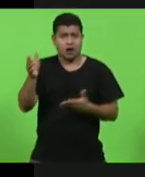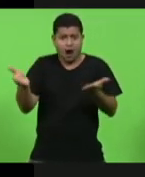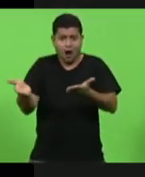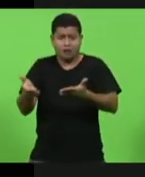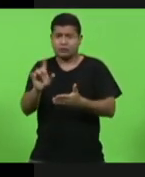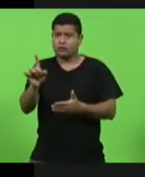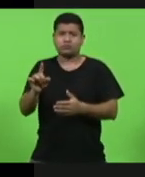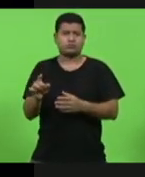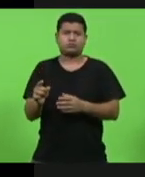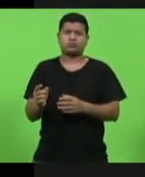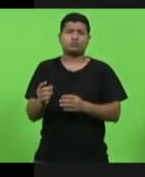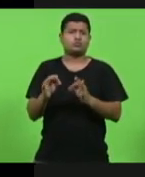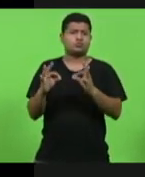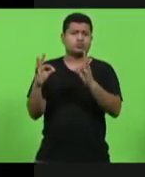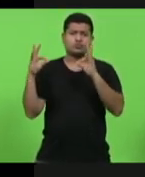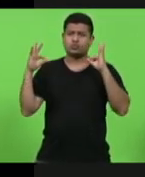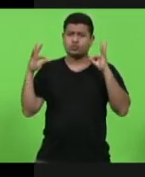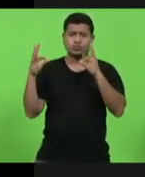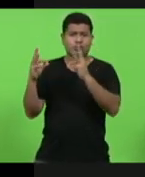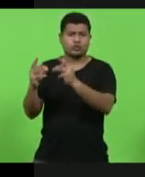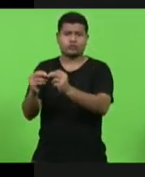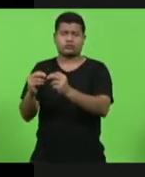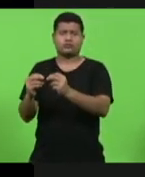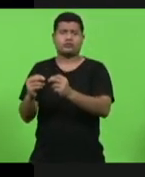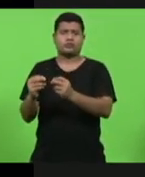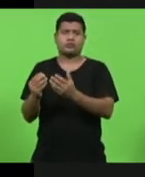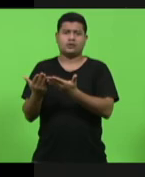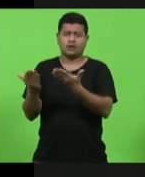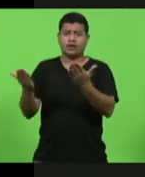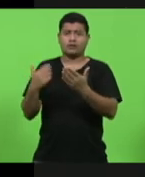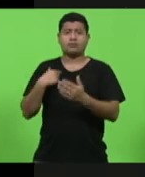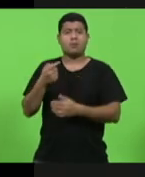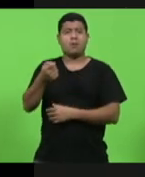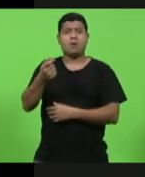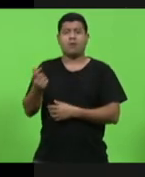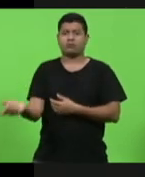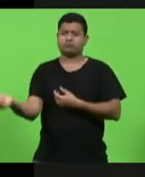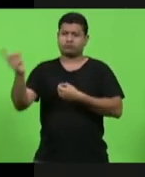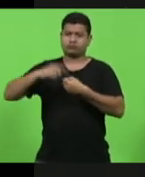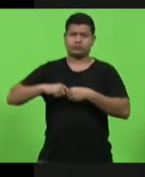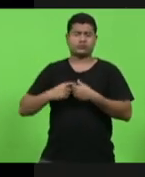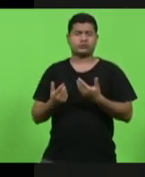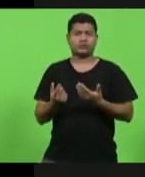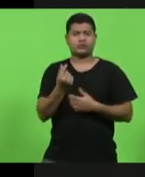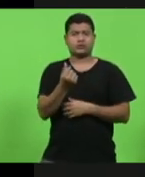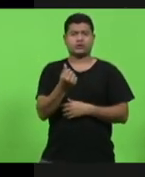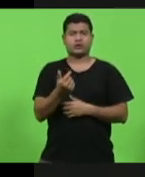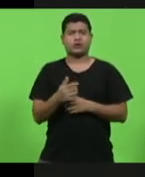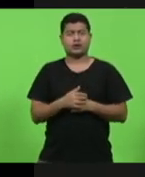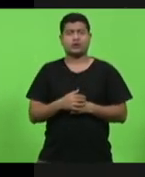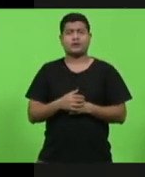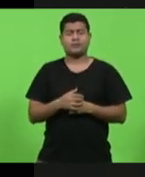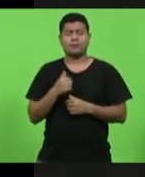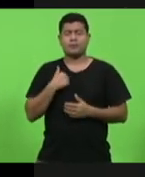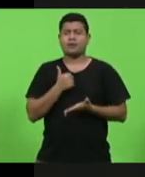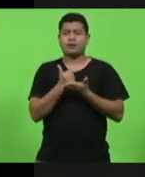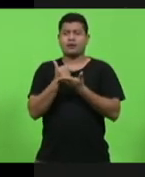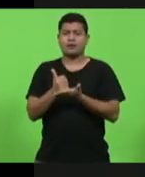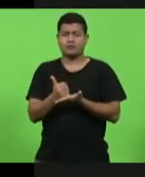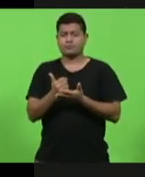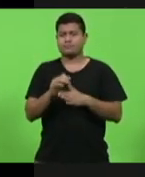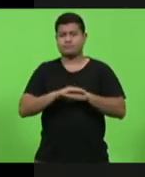últimos, nós recebemos muito pouco por aquilo que nós contribuímos. Senhor presidente, era isso, muito obrigado,